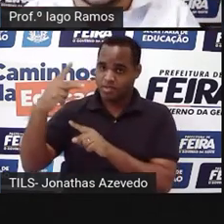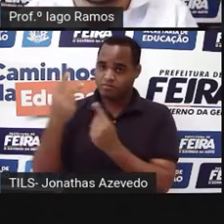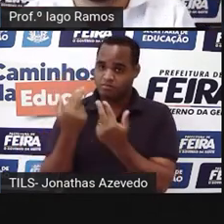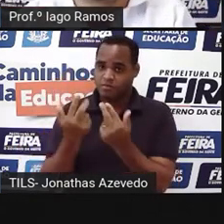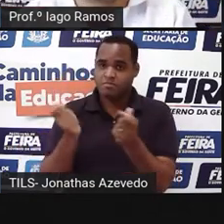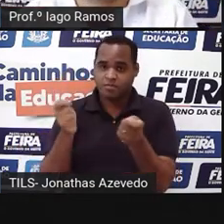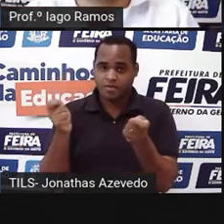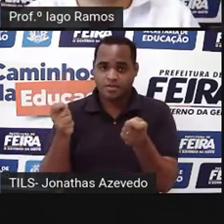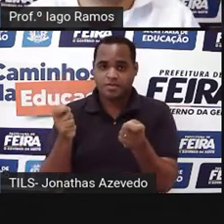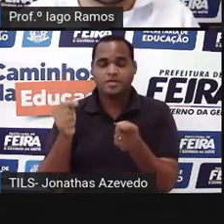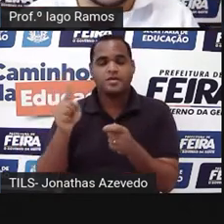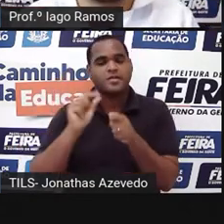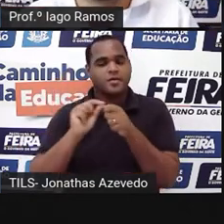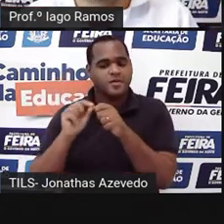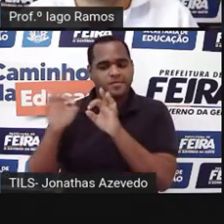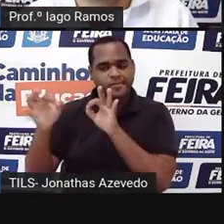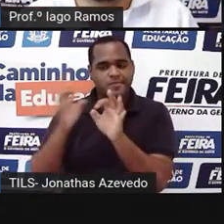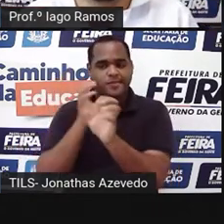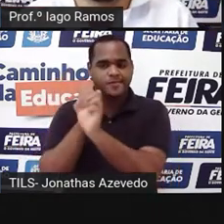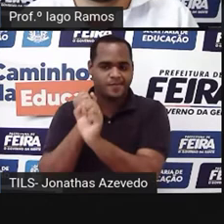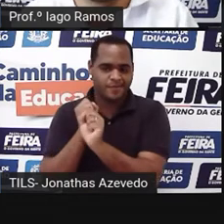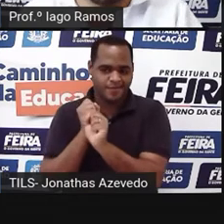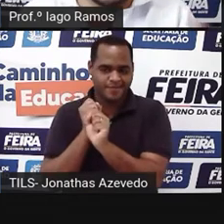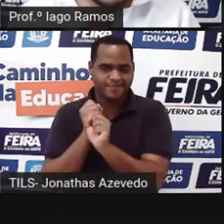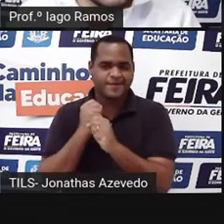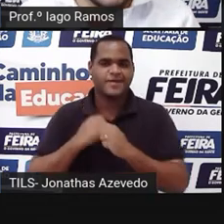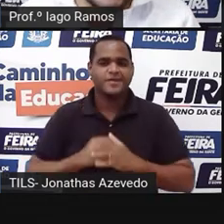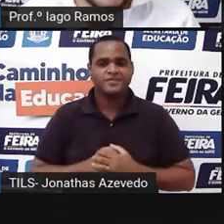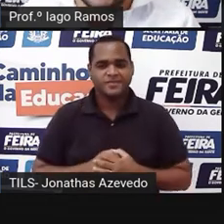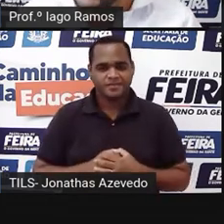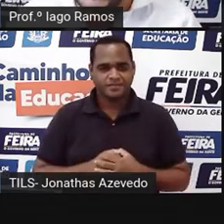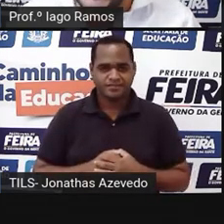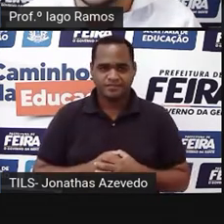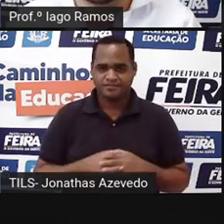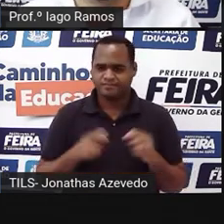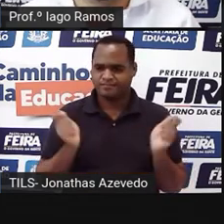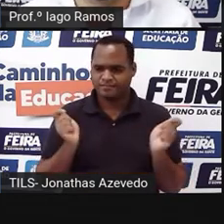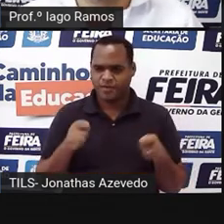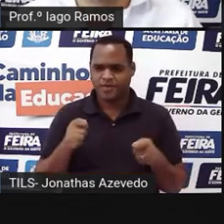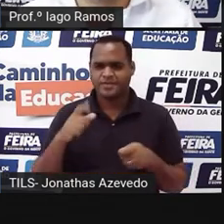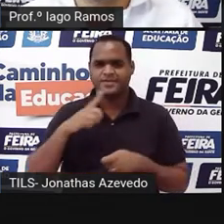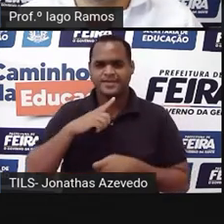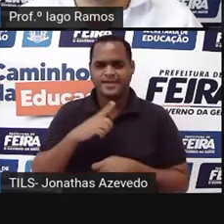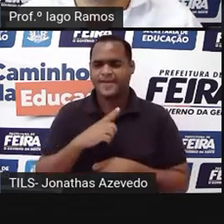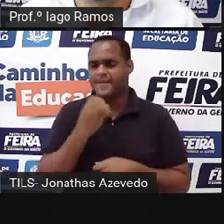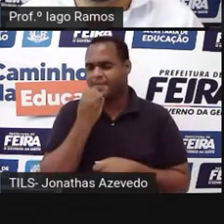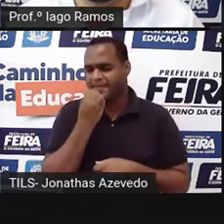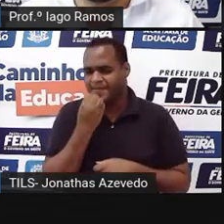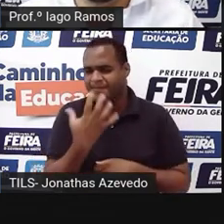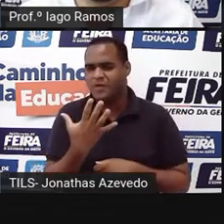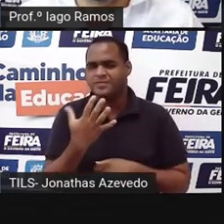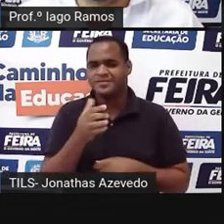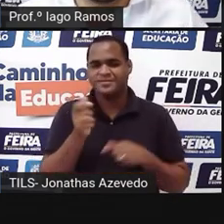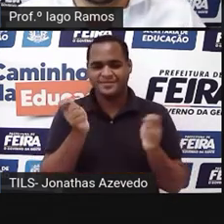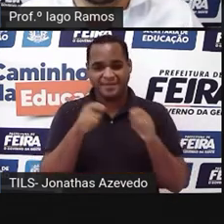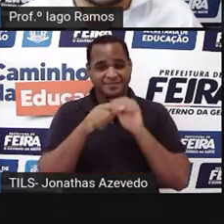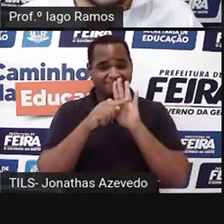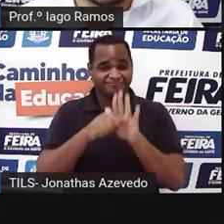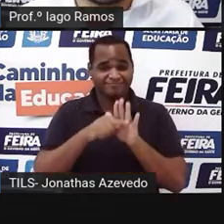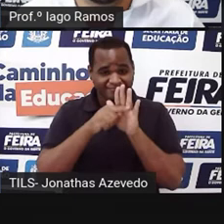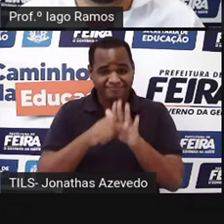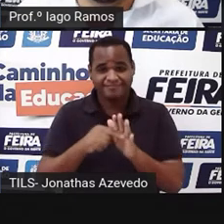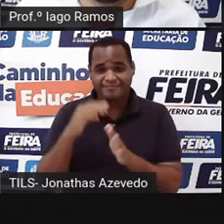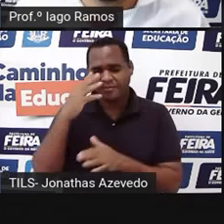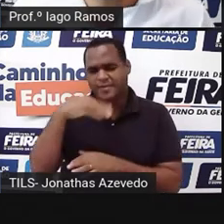fazendo uma soma, tá? Tem um jeito bonito e elegante de dizer isso, e esse jeito